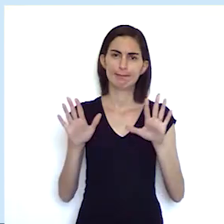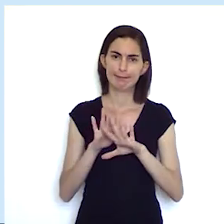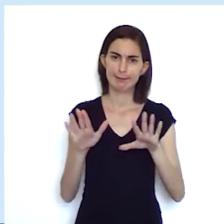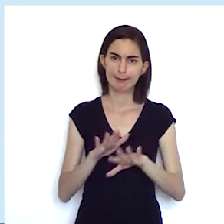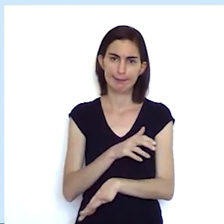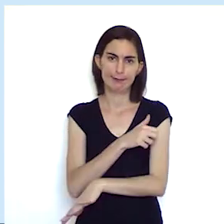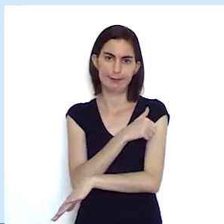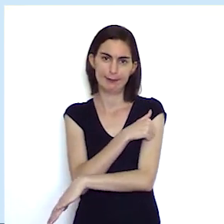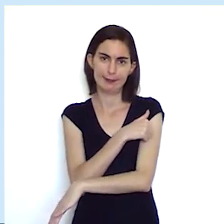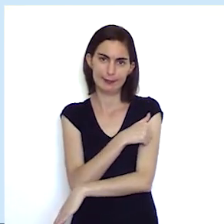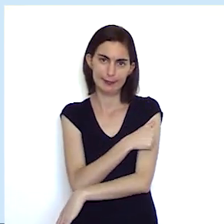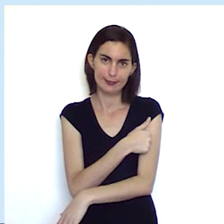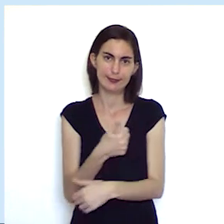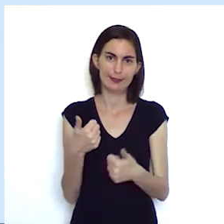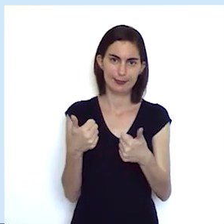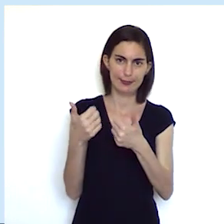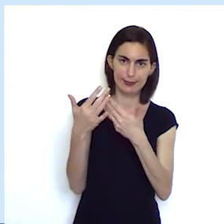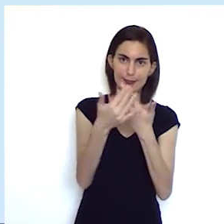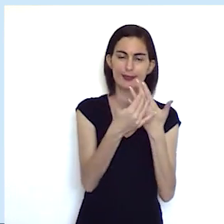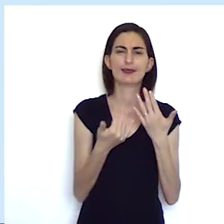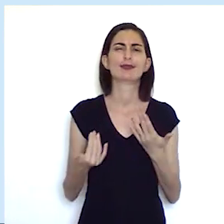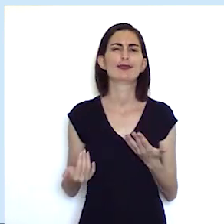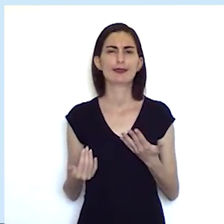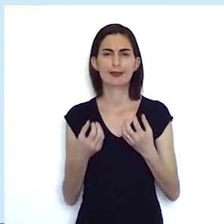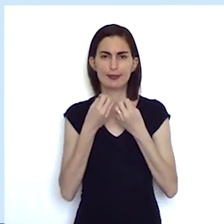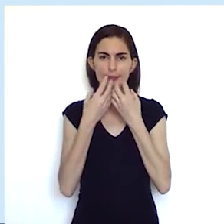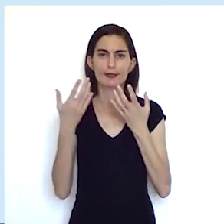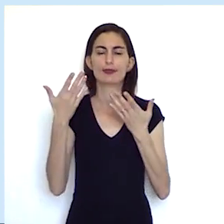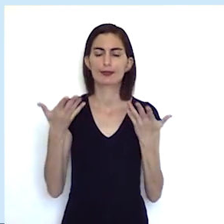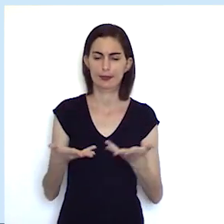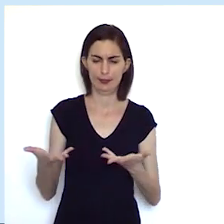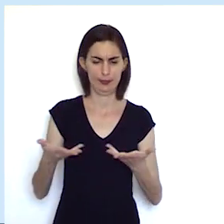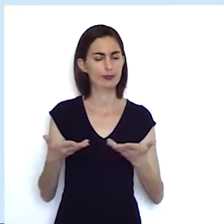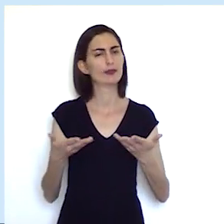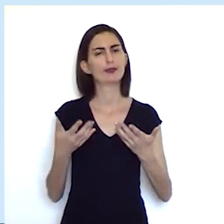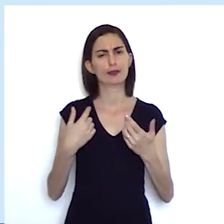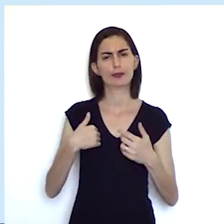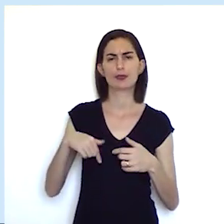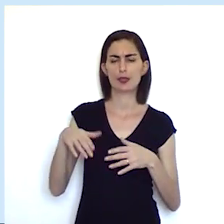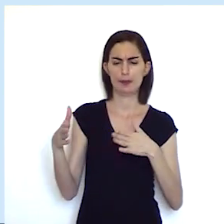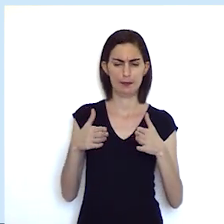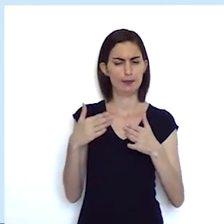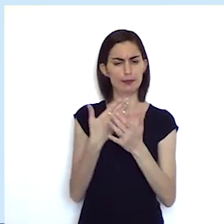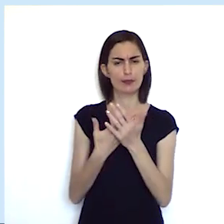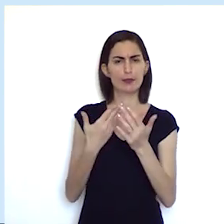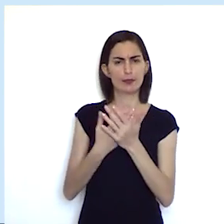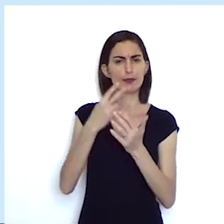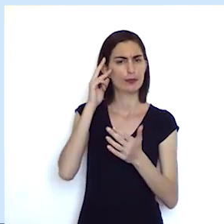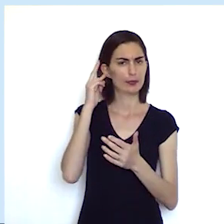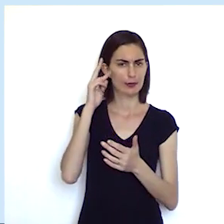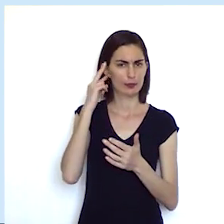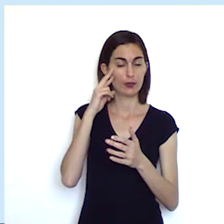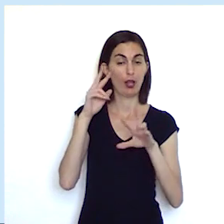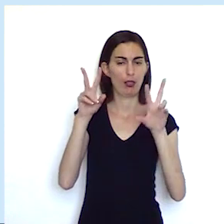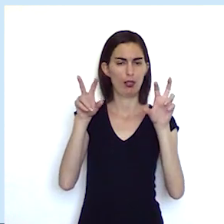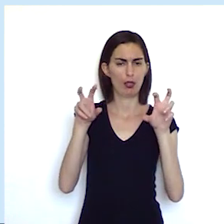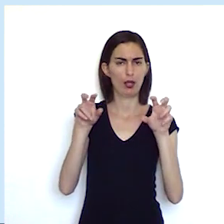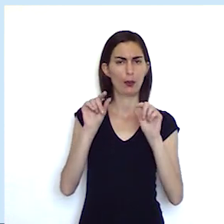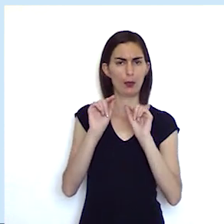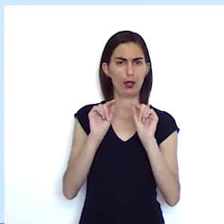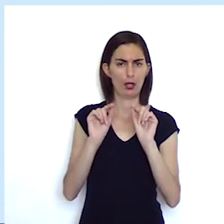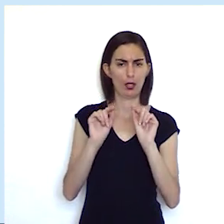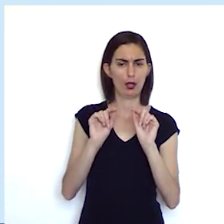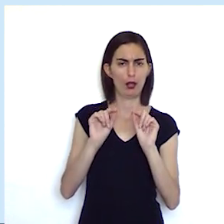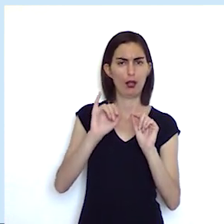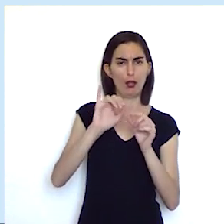Olá, galera jovem do oitavo ano! Estamos aqui hoje para um momento de aula de história e o nosso tema